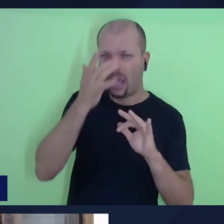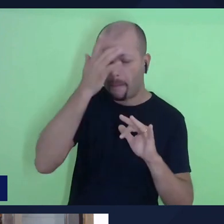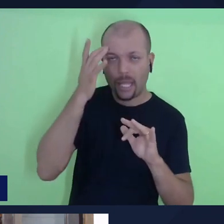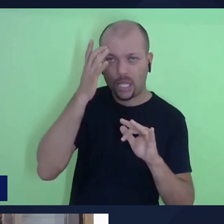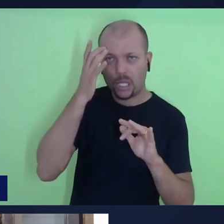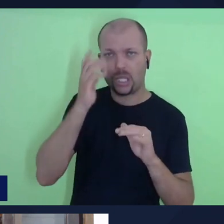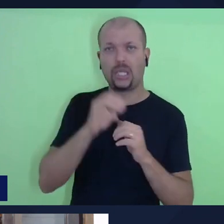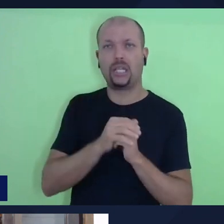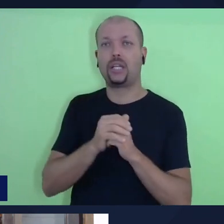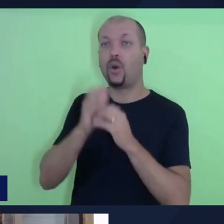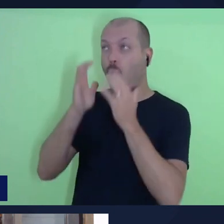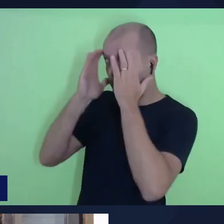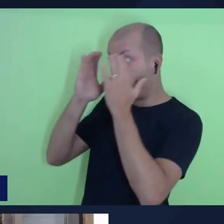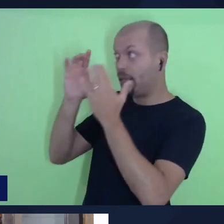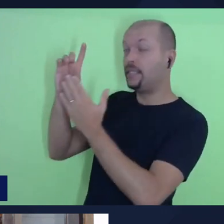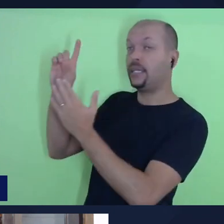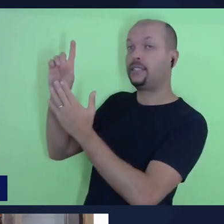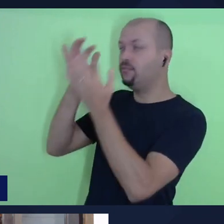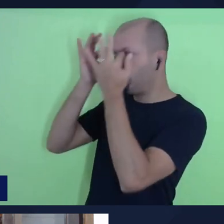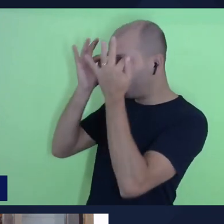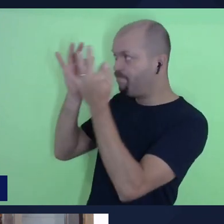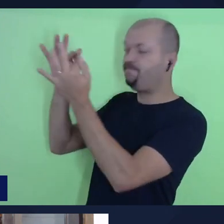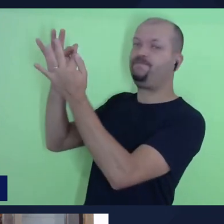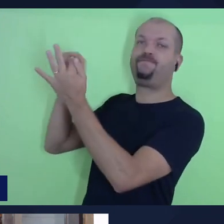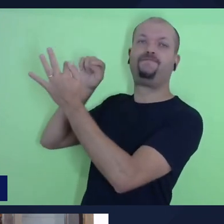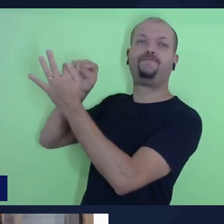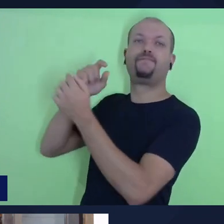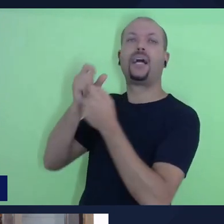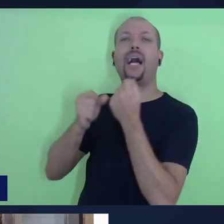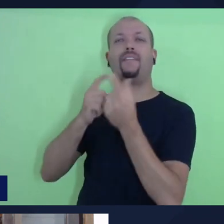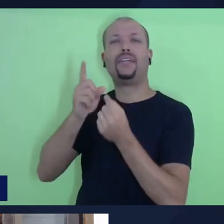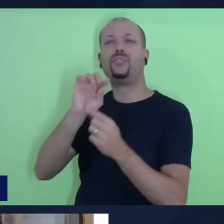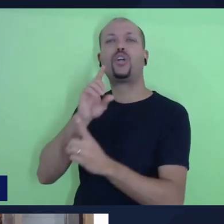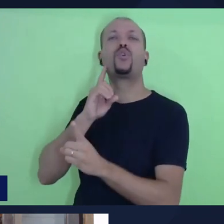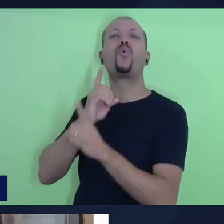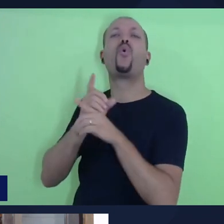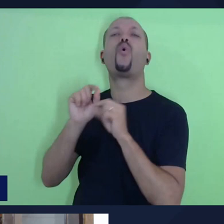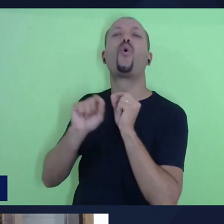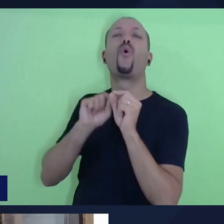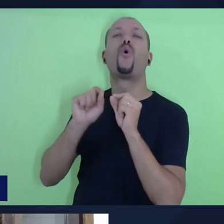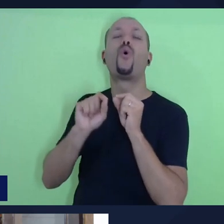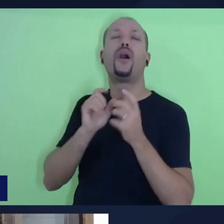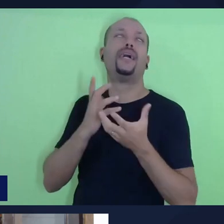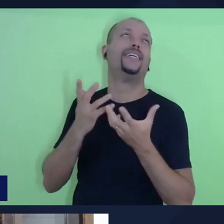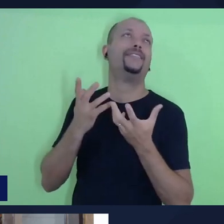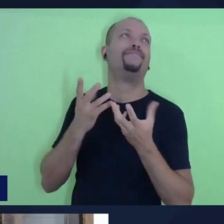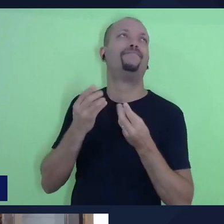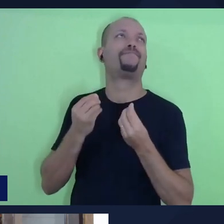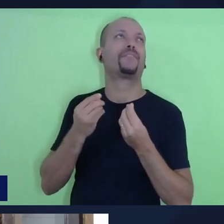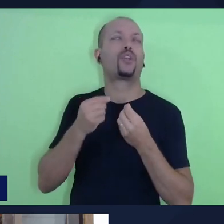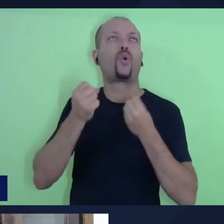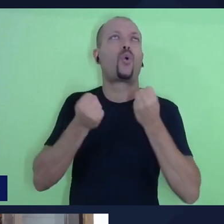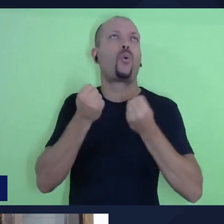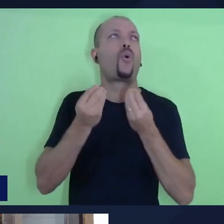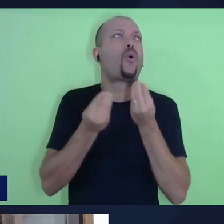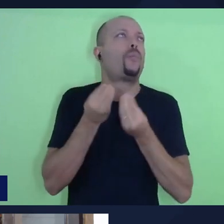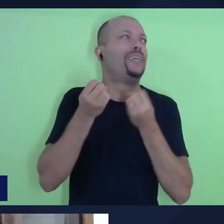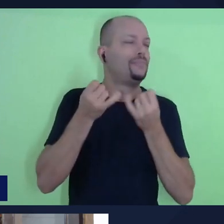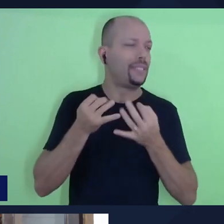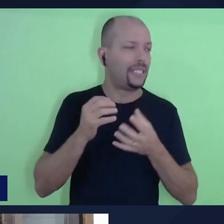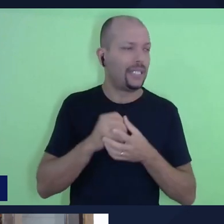seguem Deus de forma fiel, muitas vezes encontram essas, como é que eu vou te dizer, essas